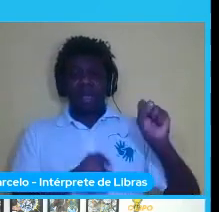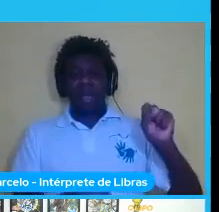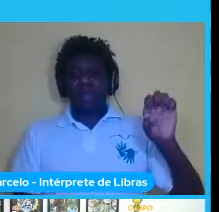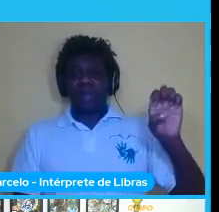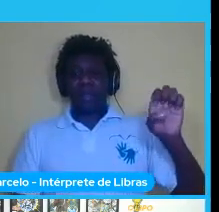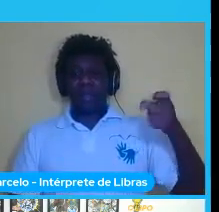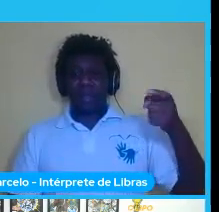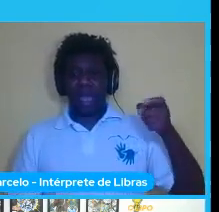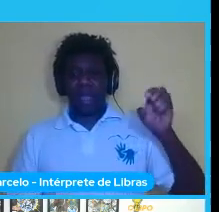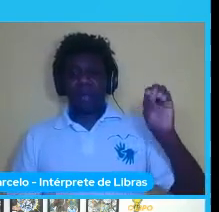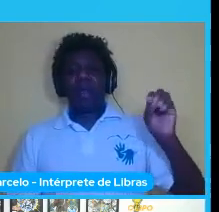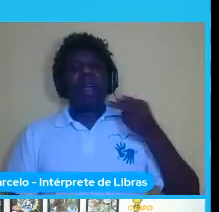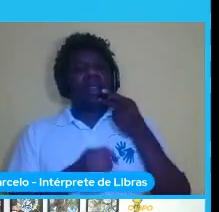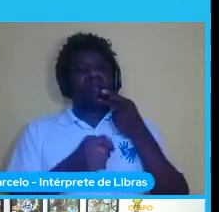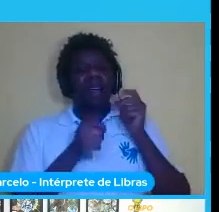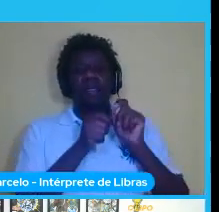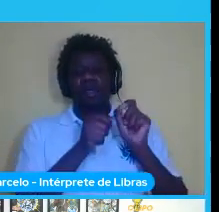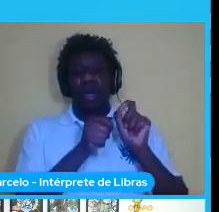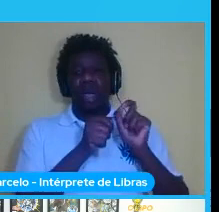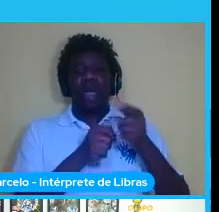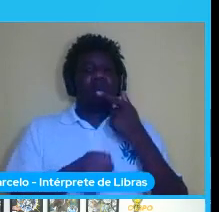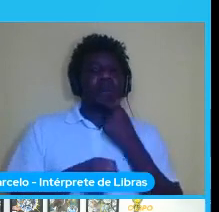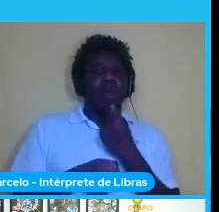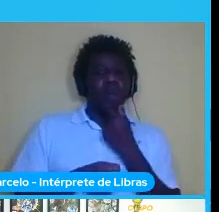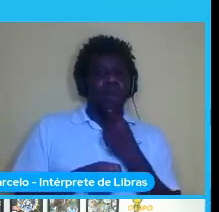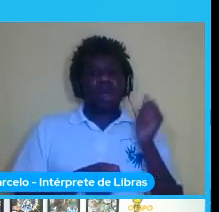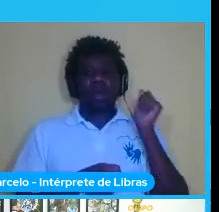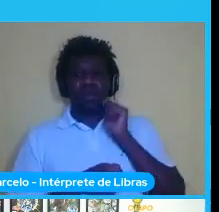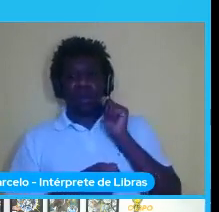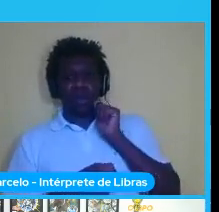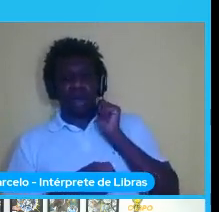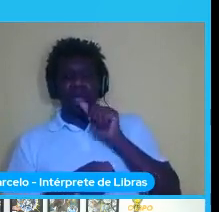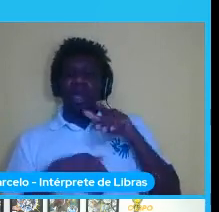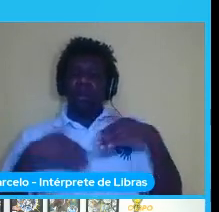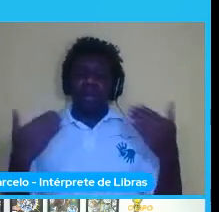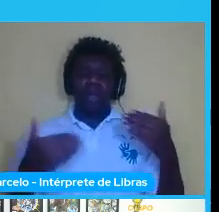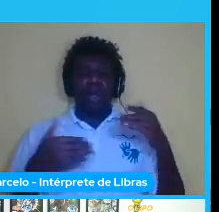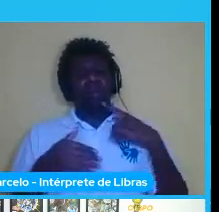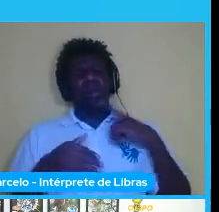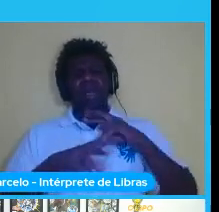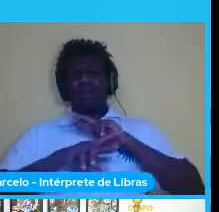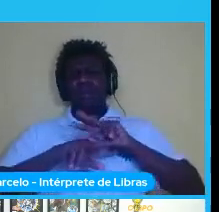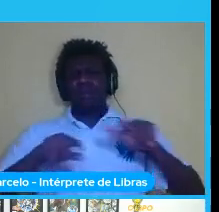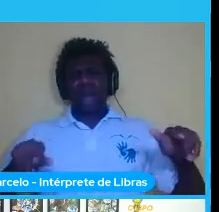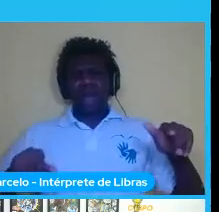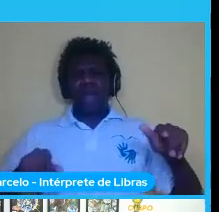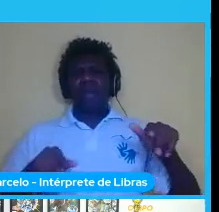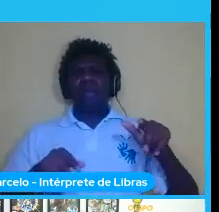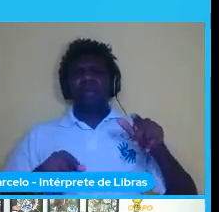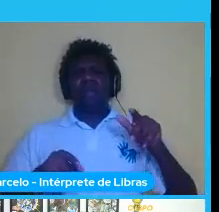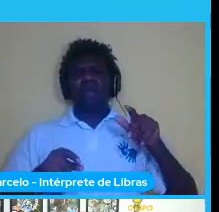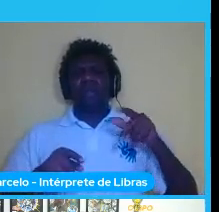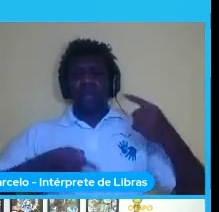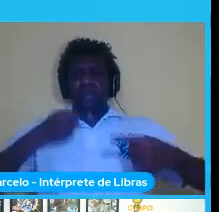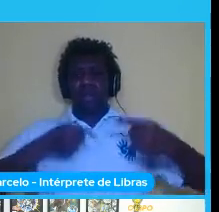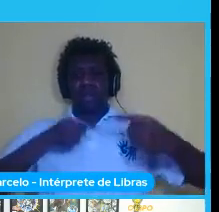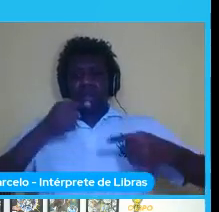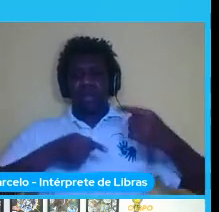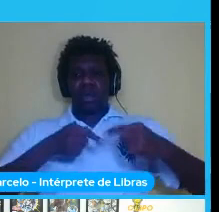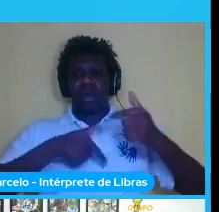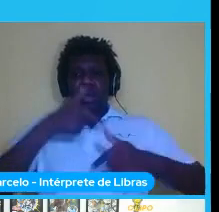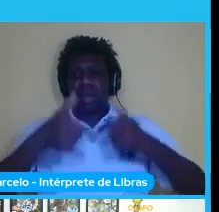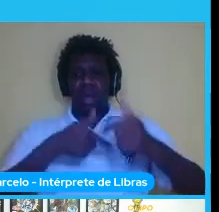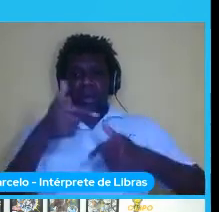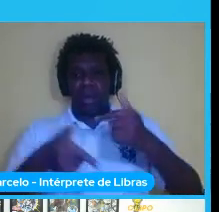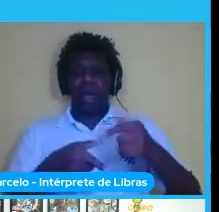e feminino então ele traz uma série de discussões no trabalho deles inclusive comparando com